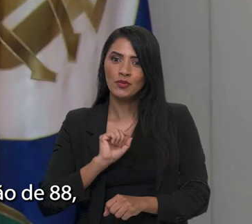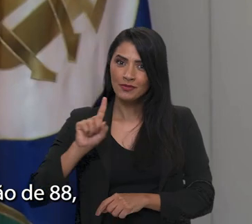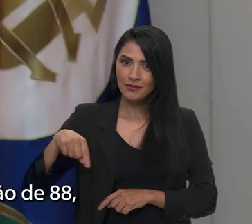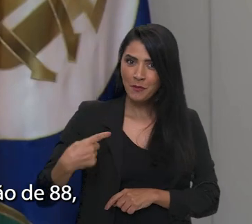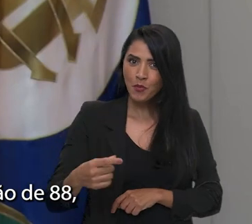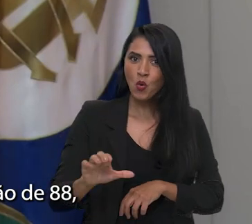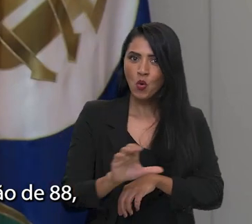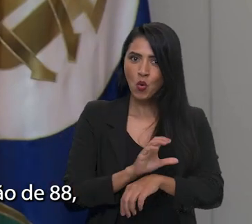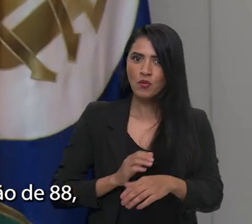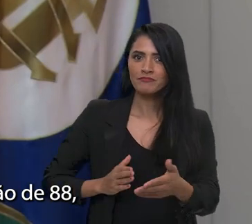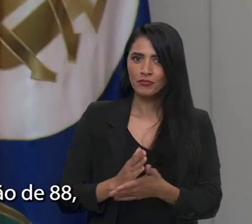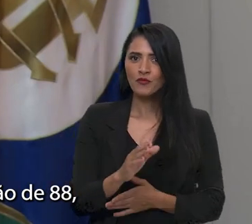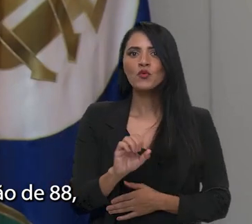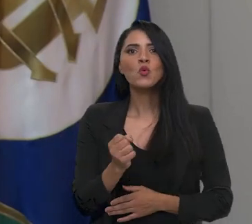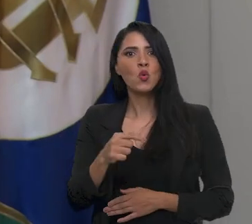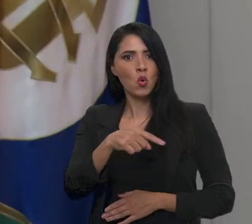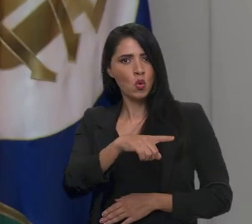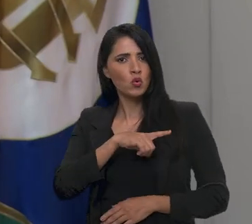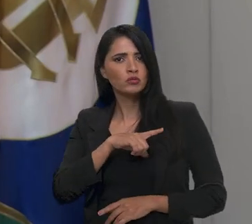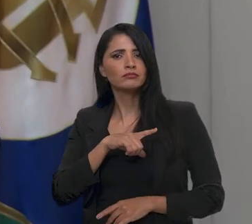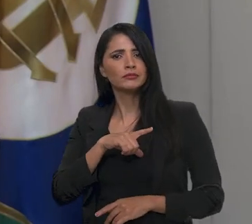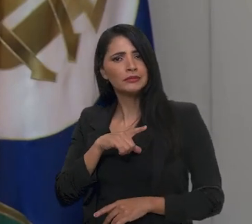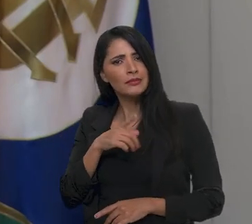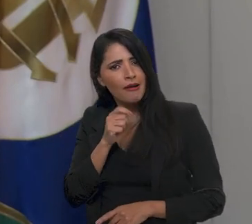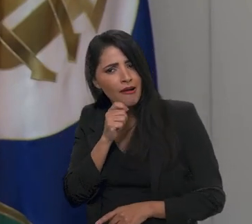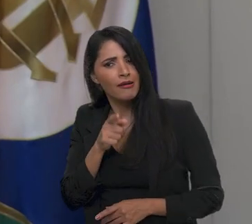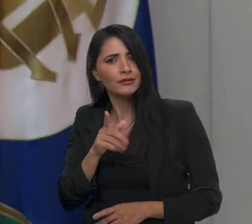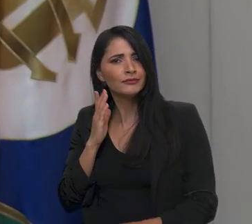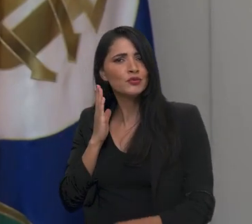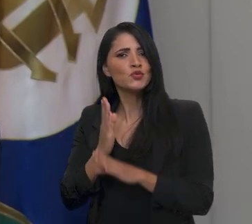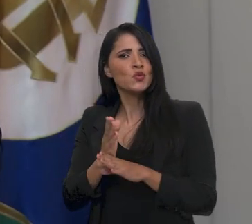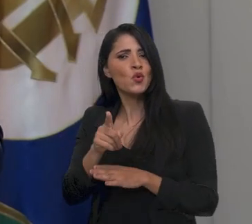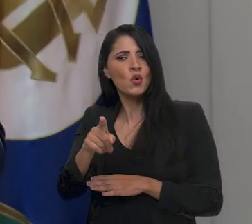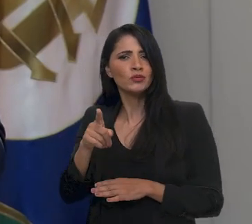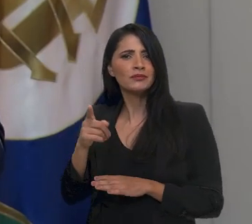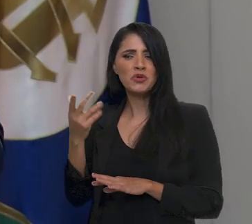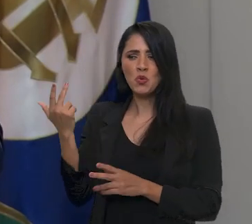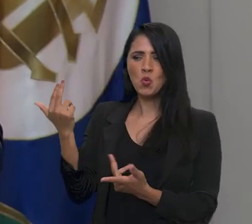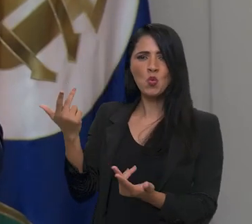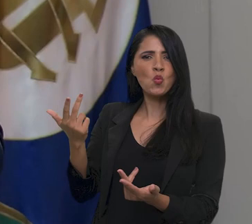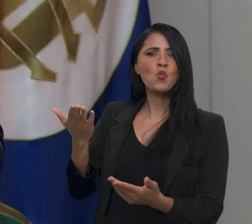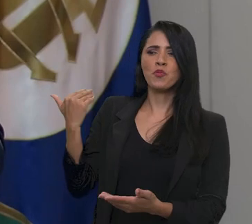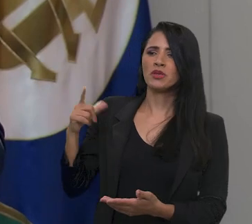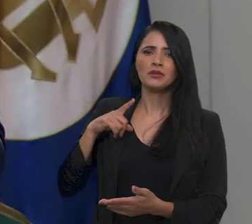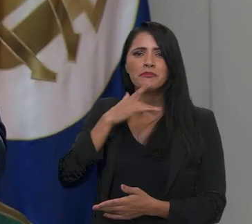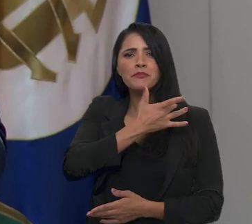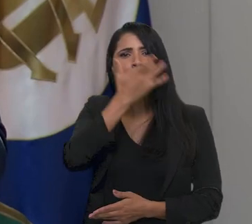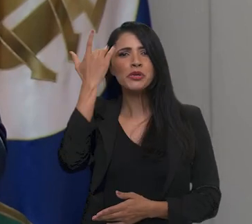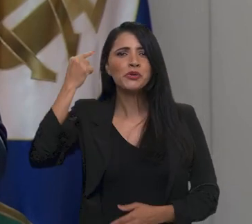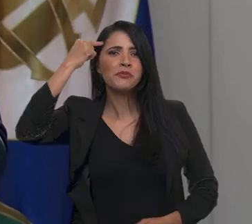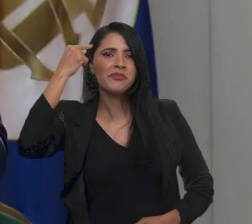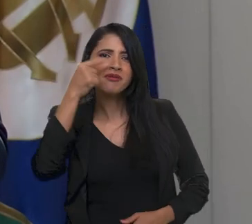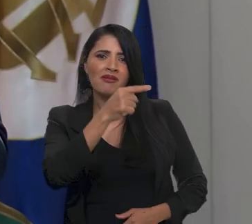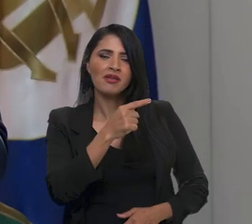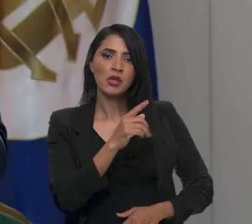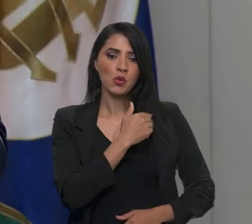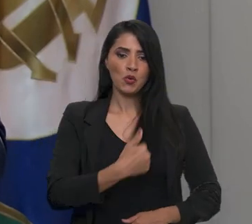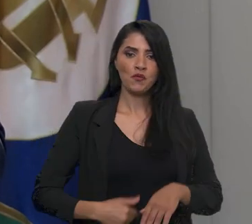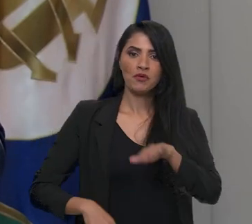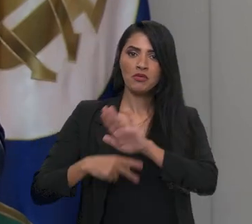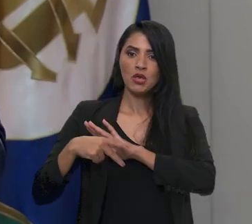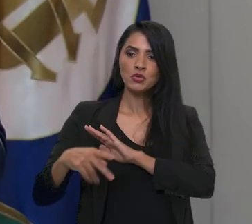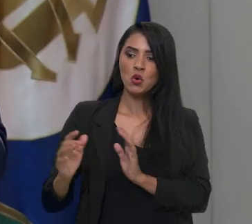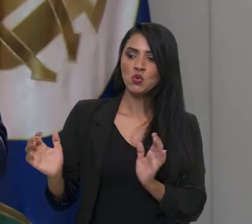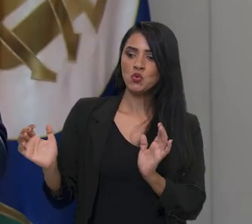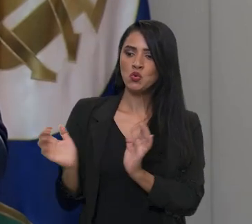promulgação da Constituição de 88, ainda nos deparamos com as sombras do passado, com pessoas que acham que o